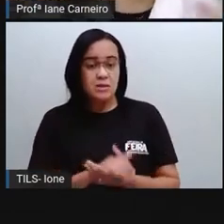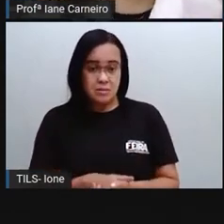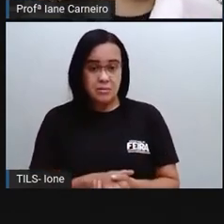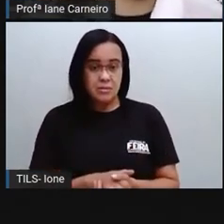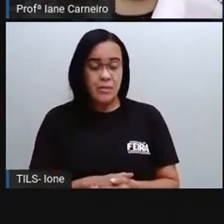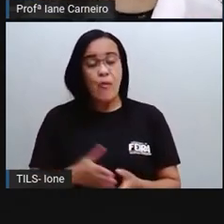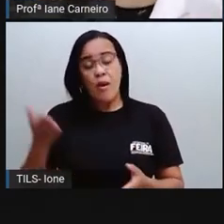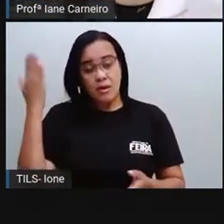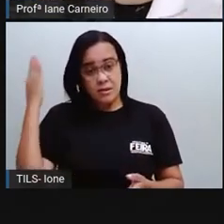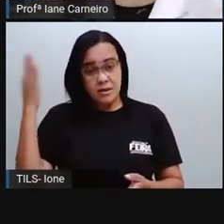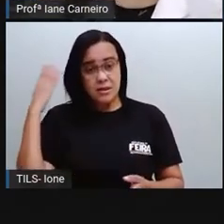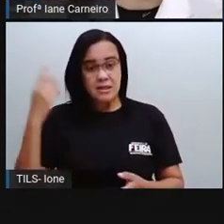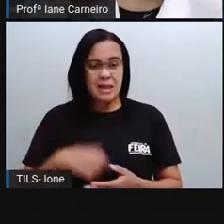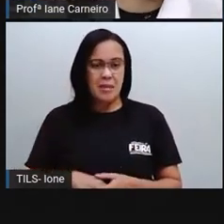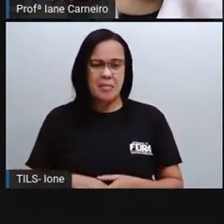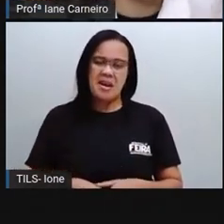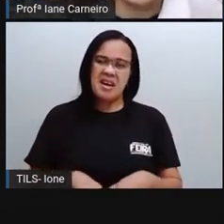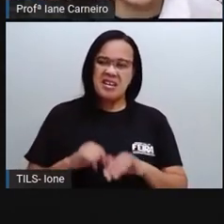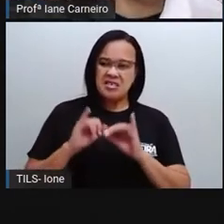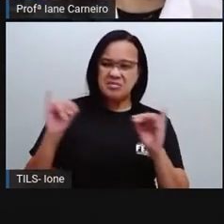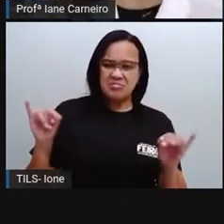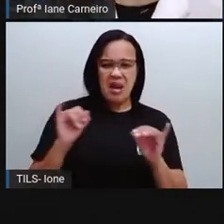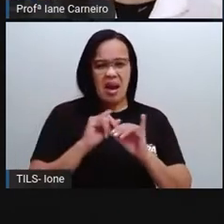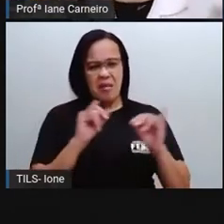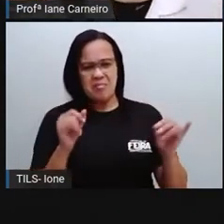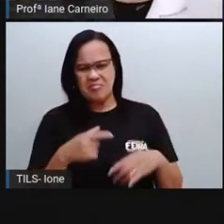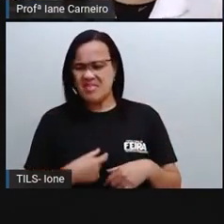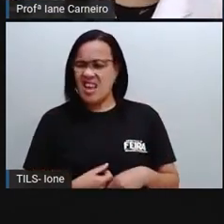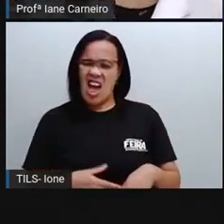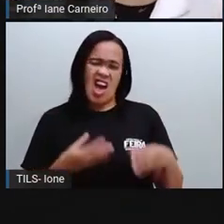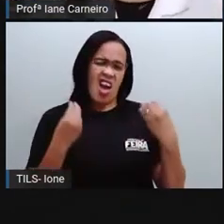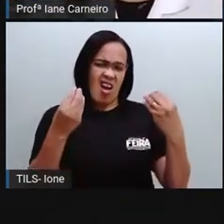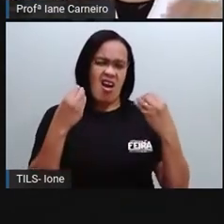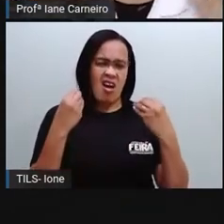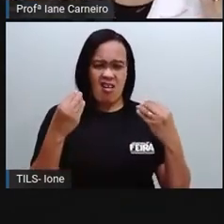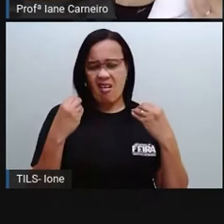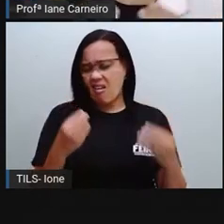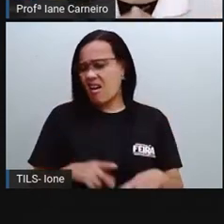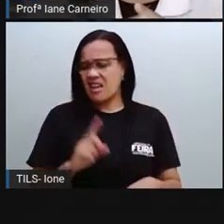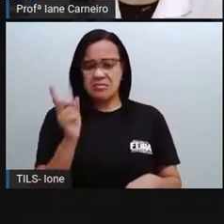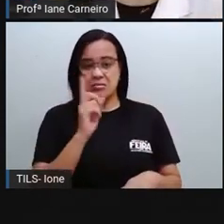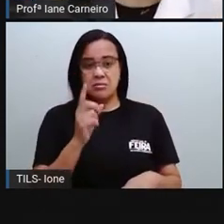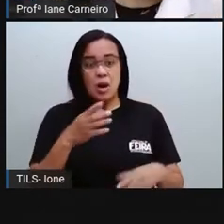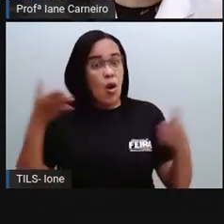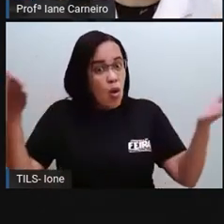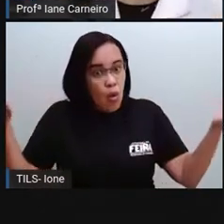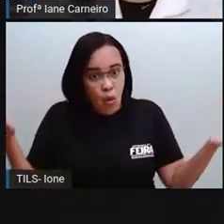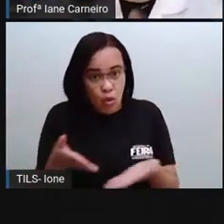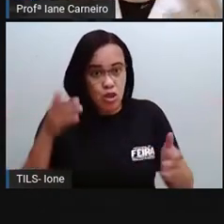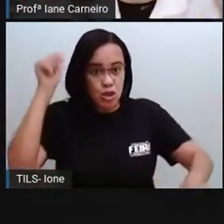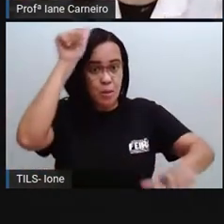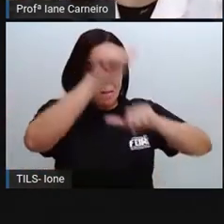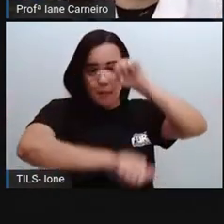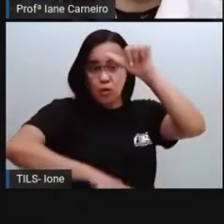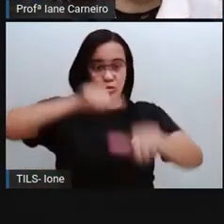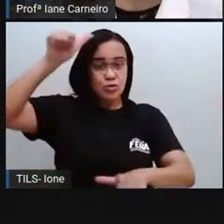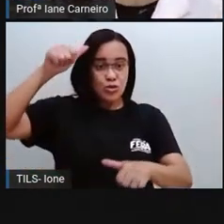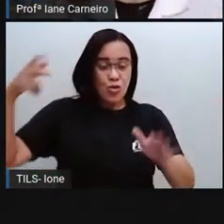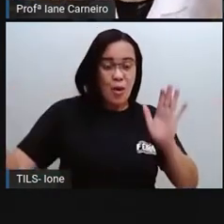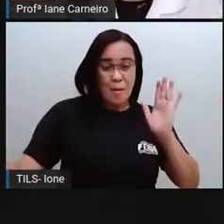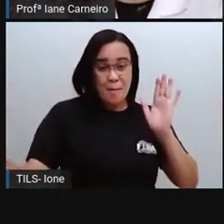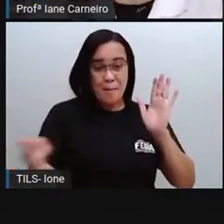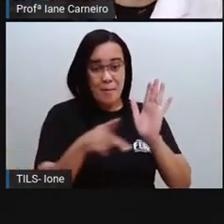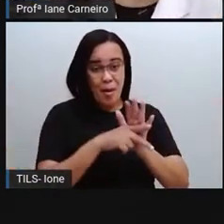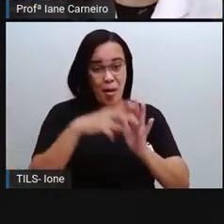evitando usar o plástico, as pessoas achavam um absurdo, mas hoje em dia já está fazendo parte da nossa cultura,